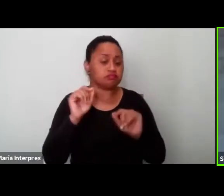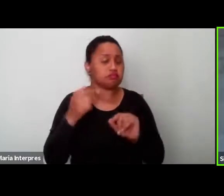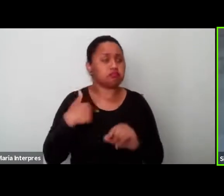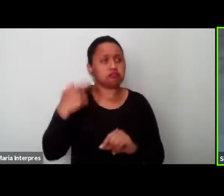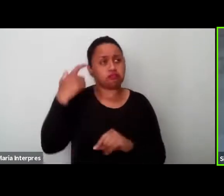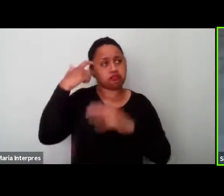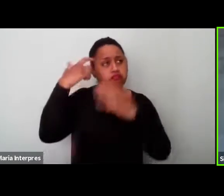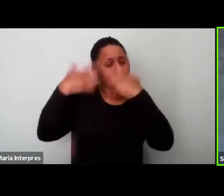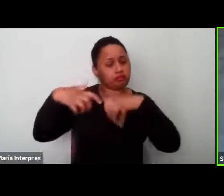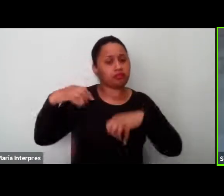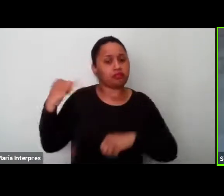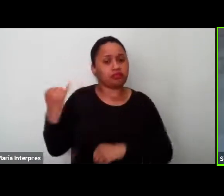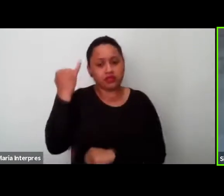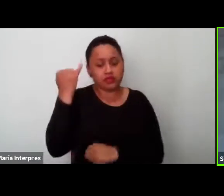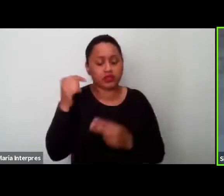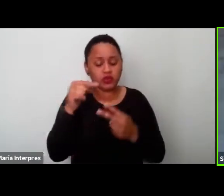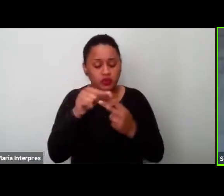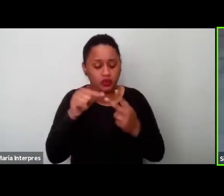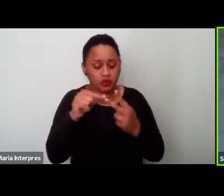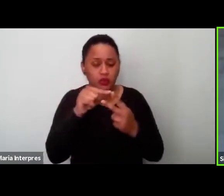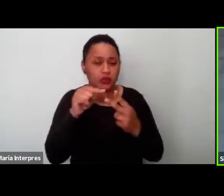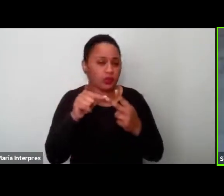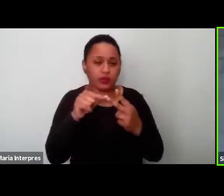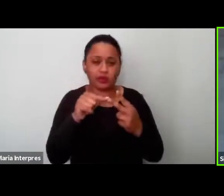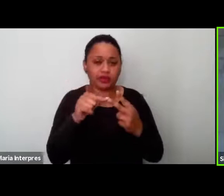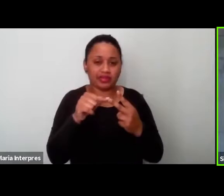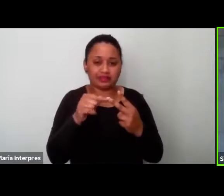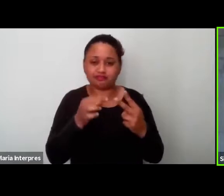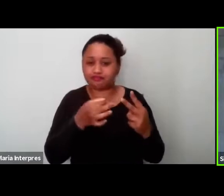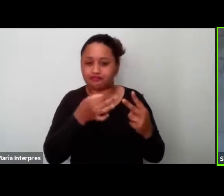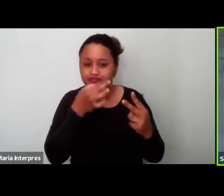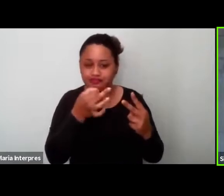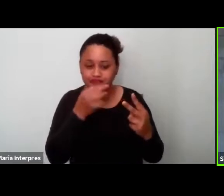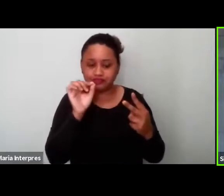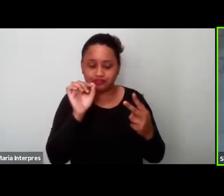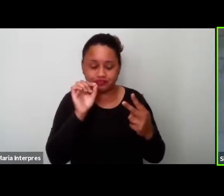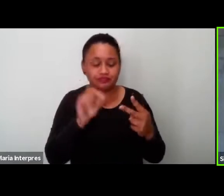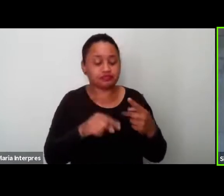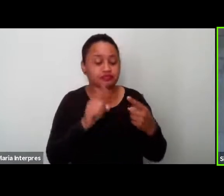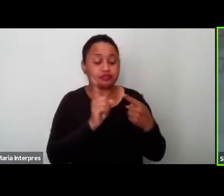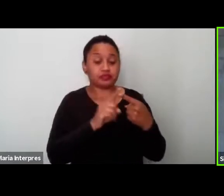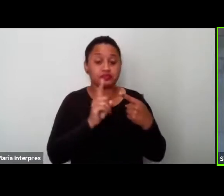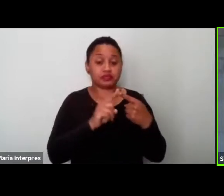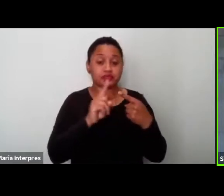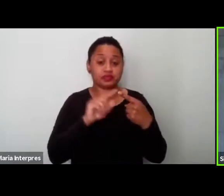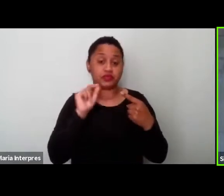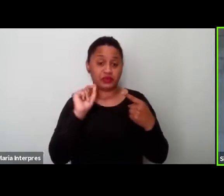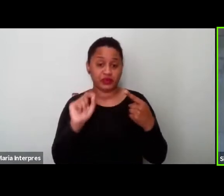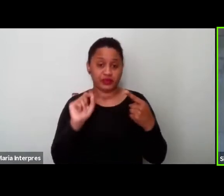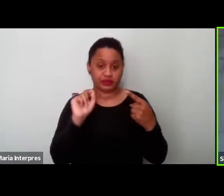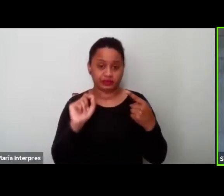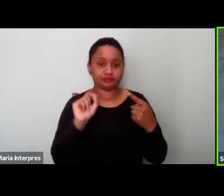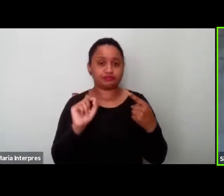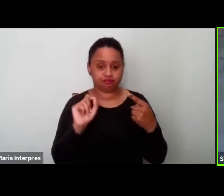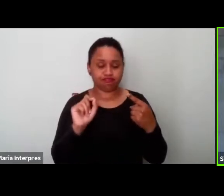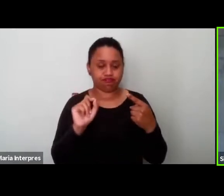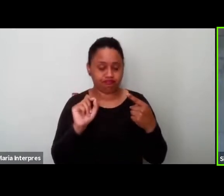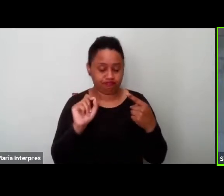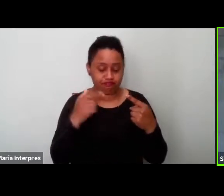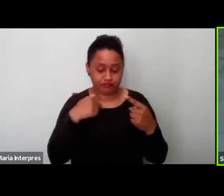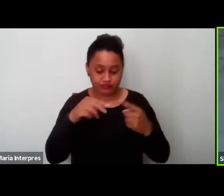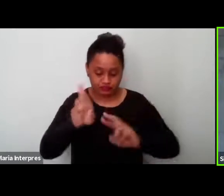importante fazer dois comentários, três comentários, né, o primeiro, que as